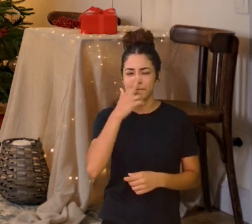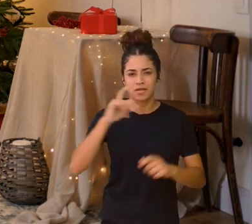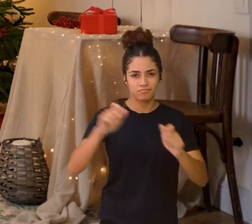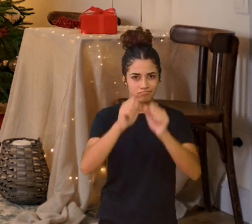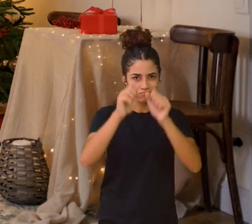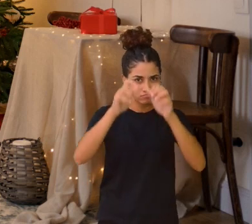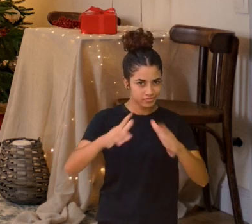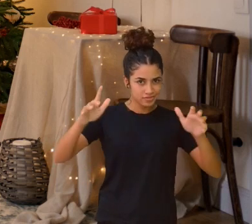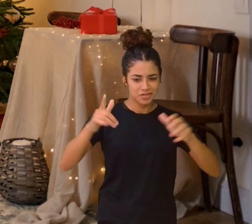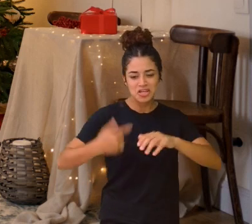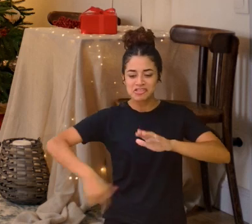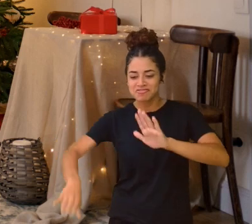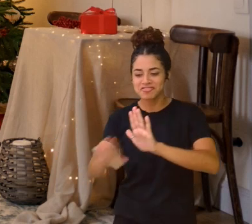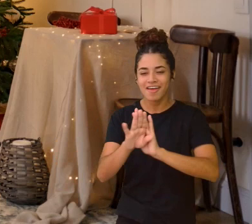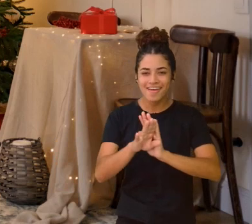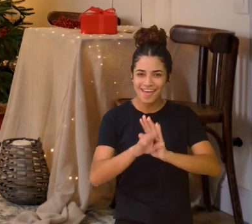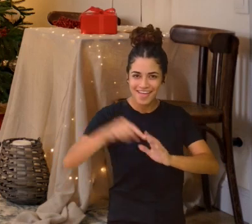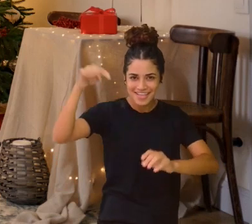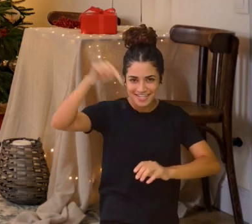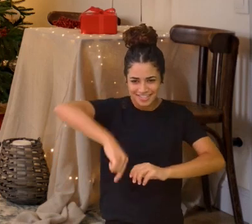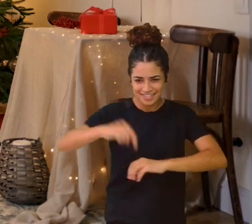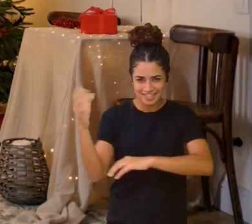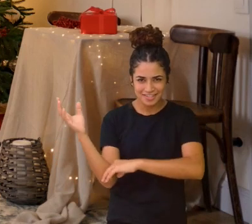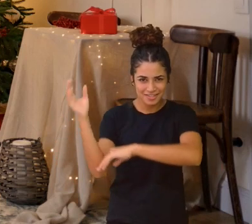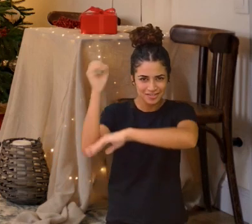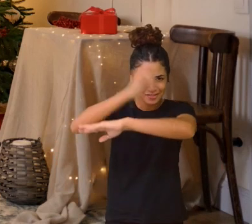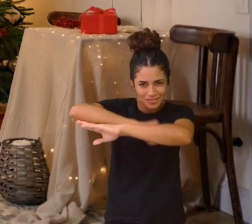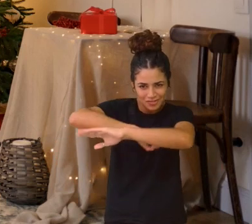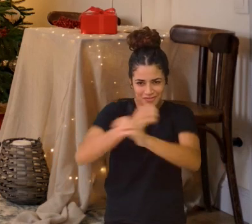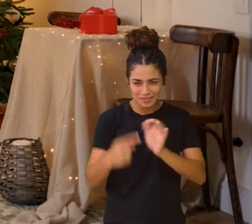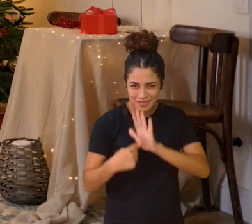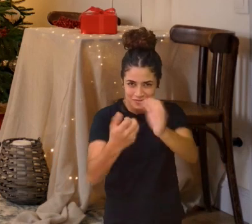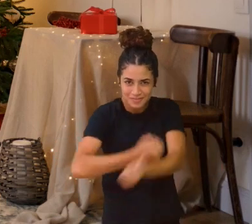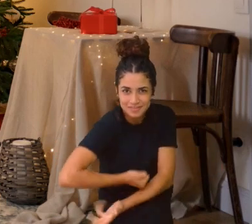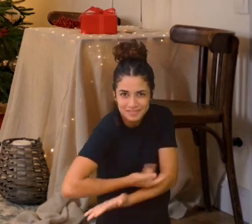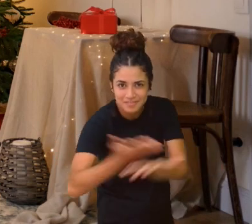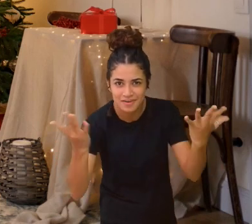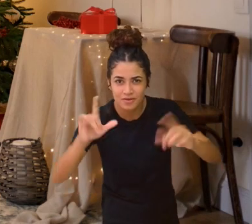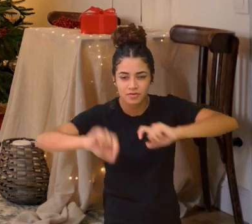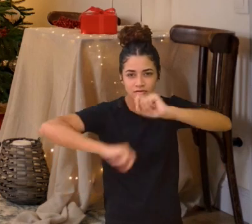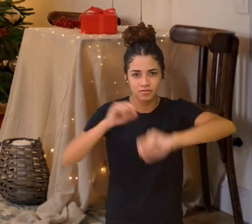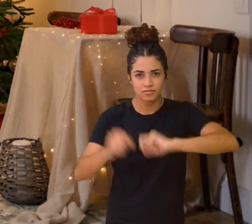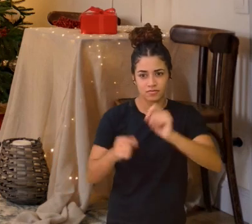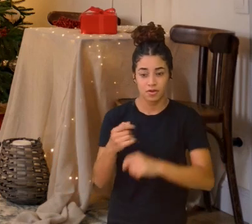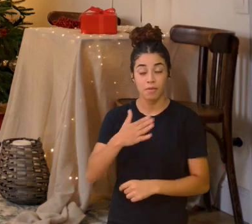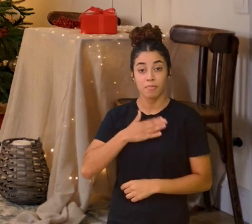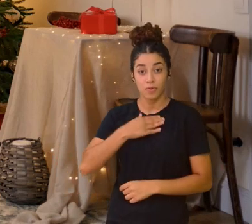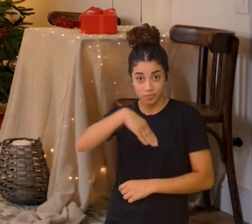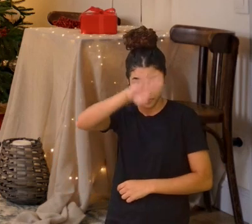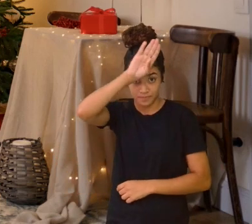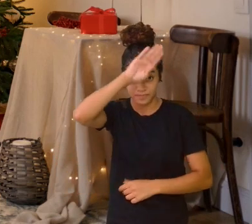cheguei nesta noite trago, meu muito querido sobrinho